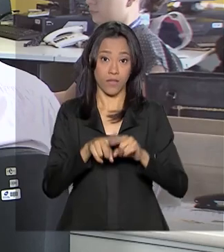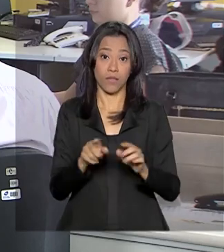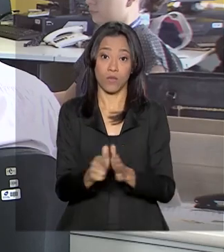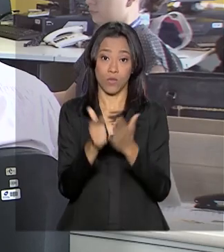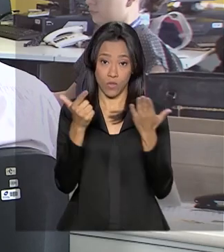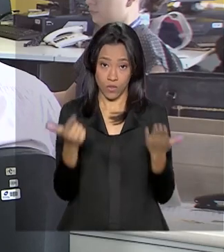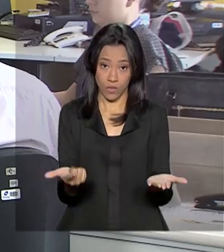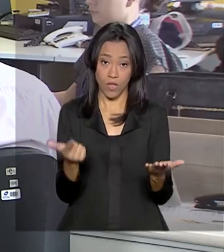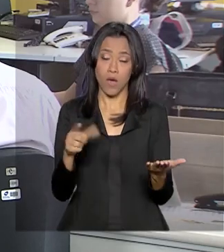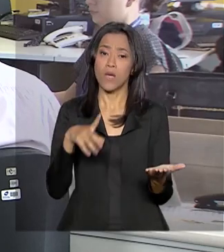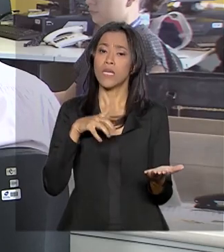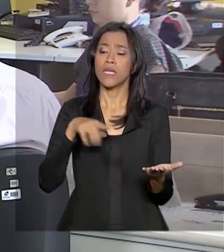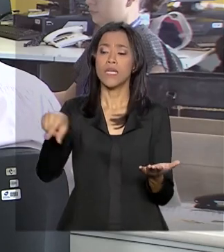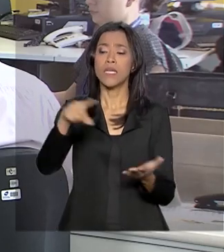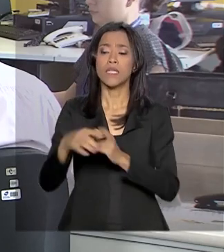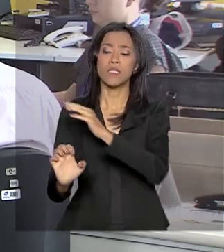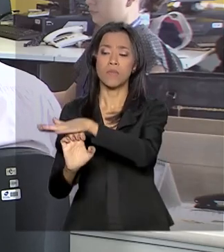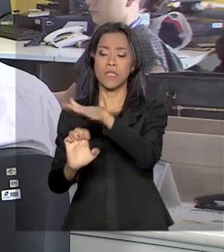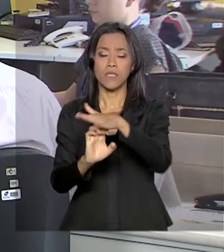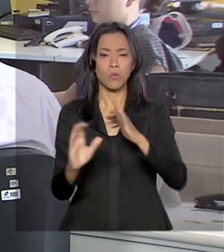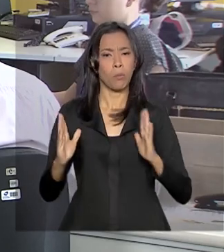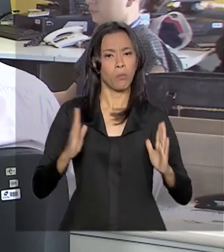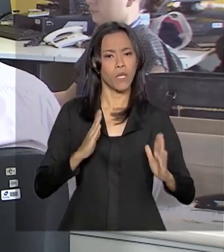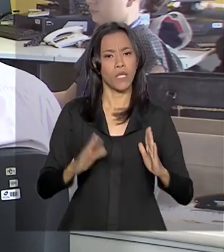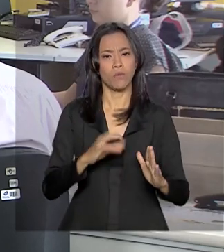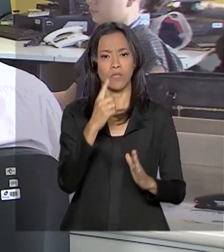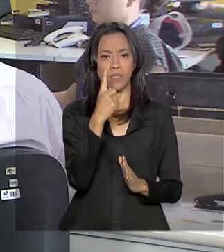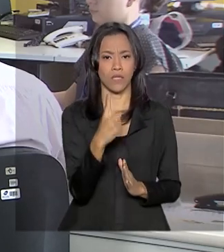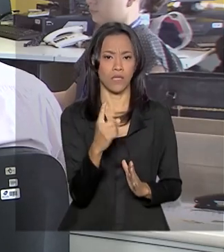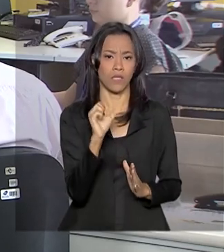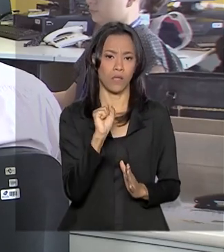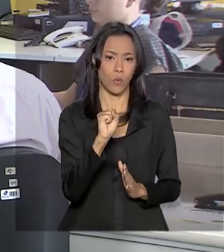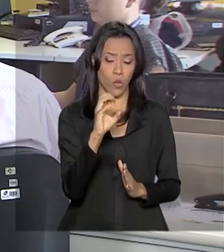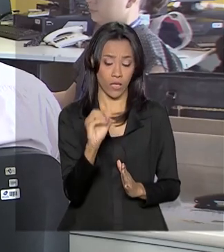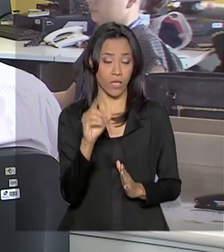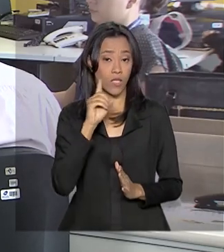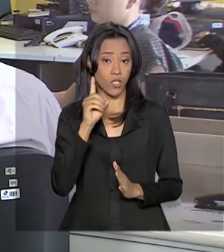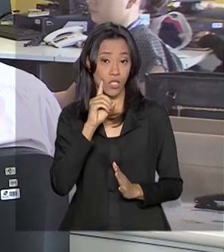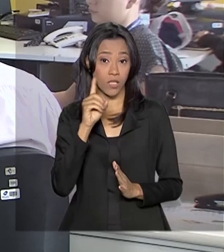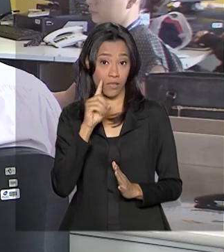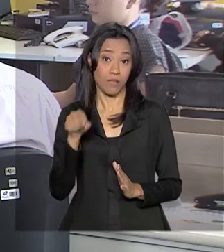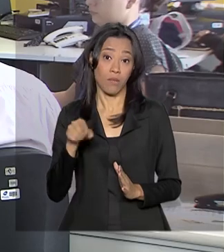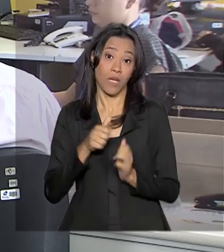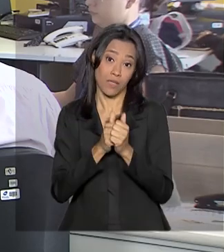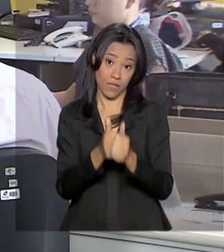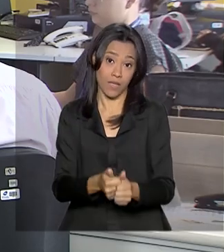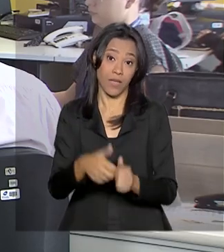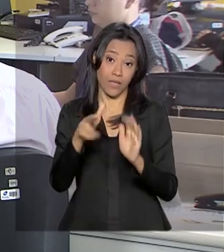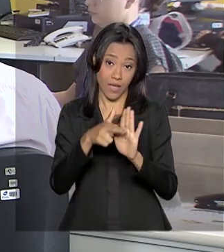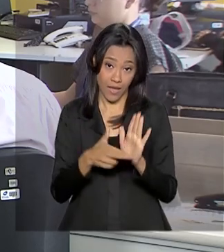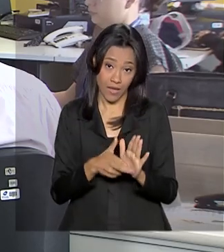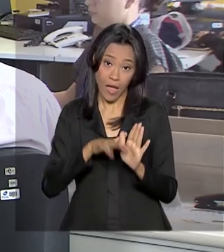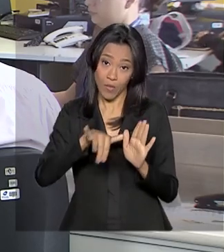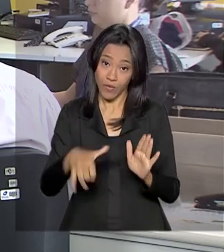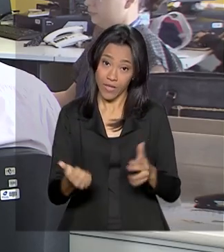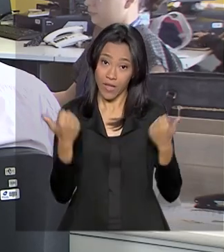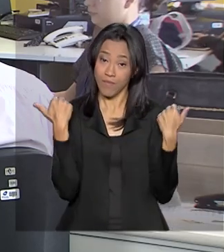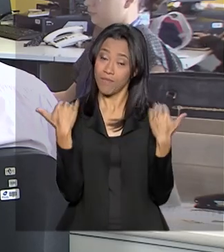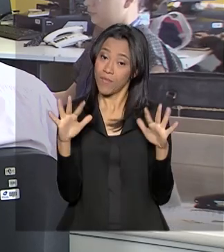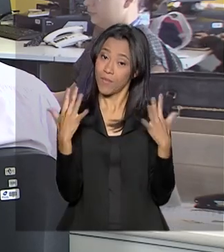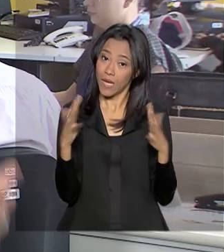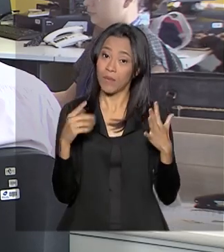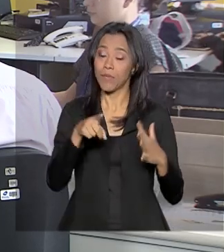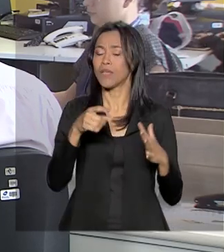seguradoras terão um prazo de 180 dias para se adequar às mudanças. Carla, vou aproveitar também para te dar parabéns.